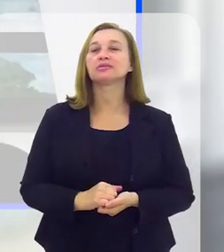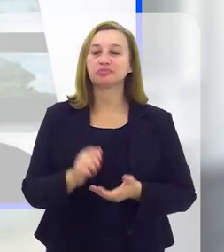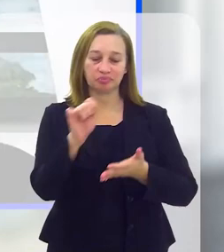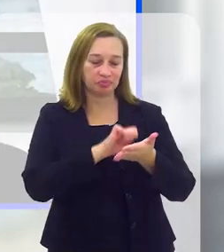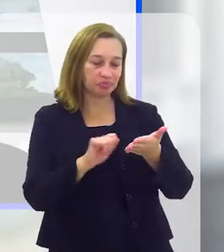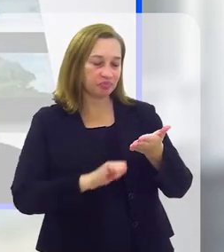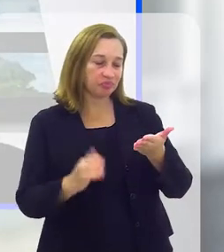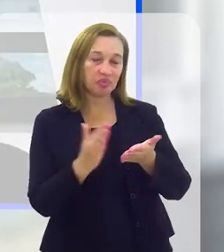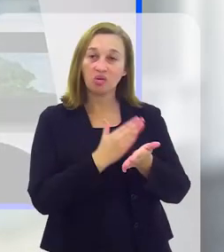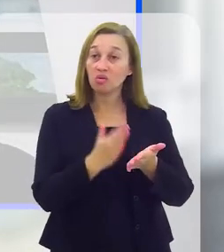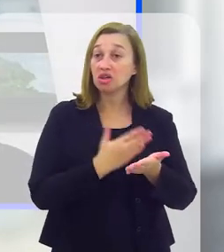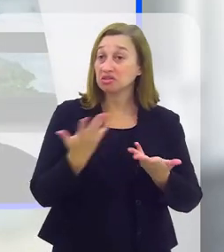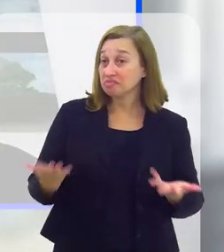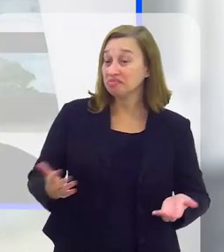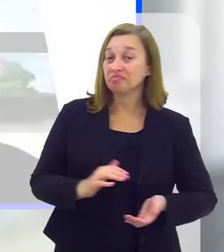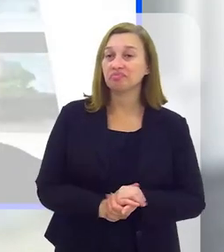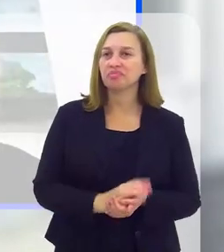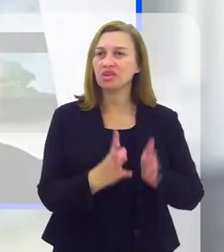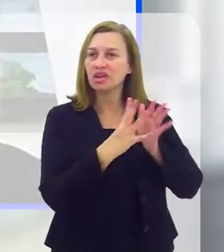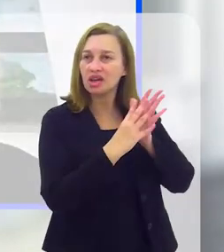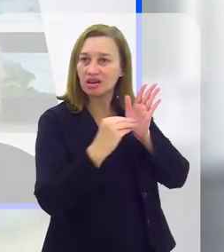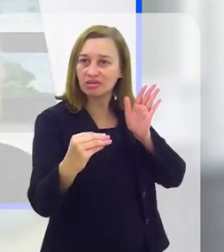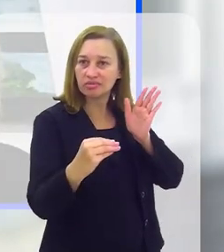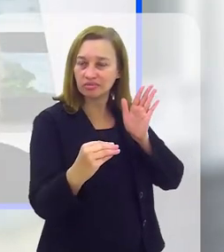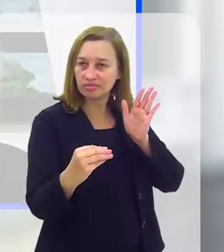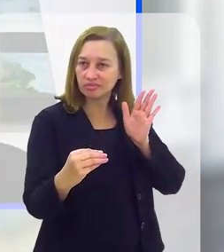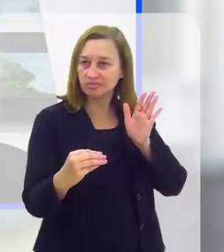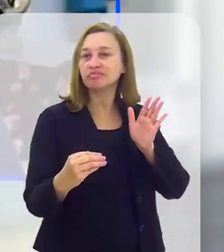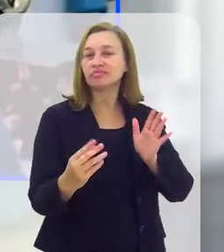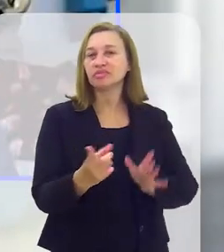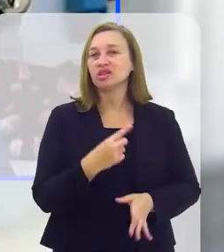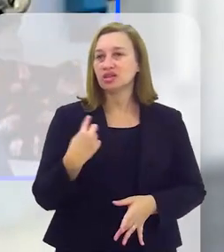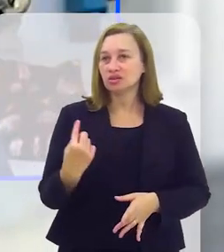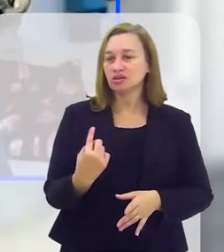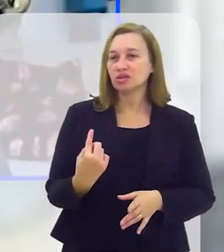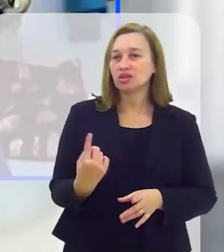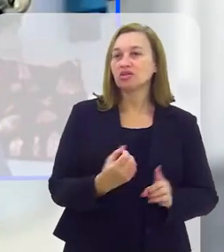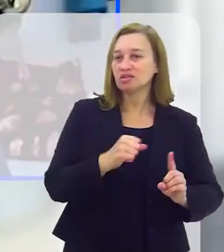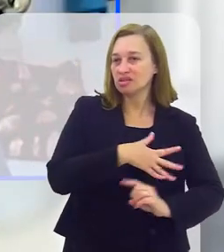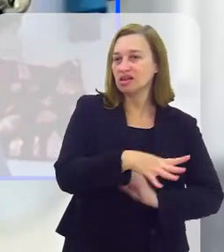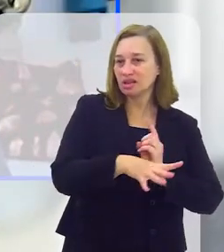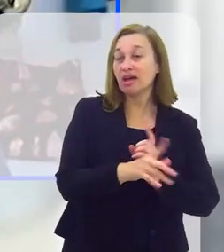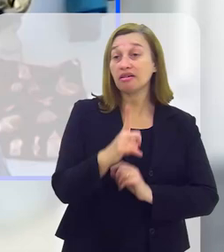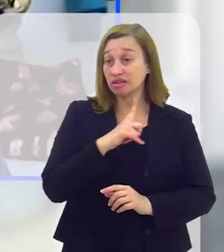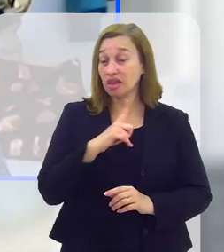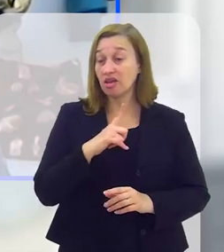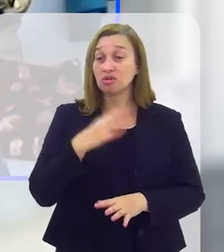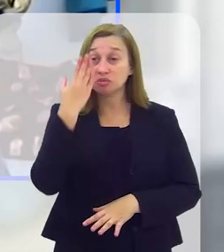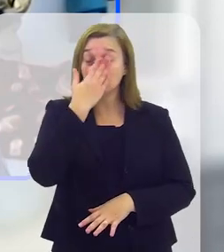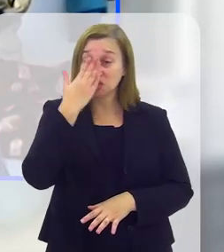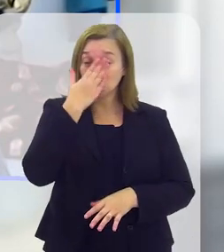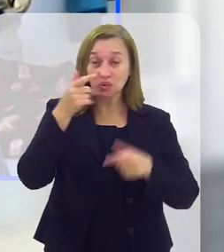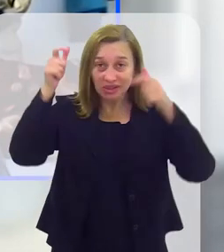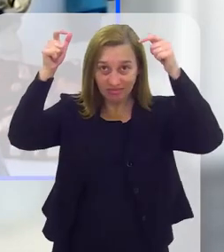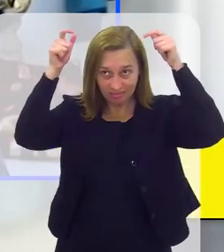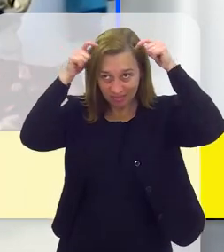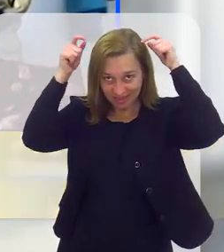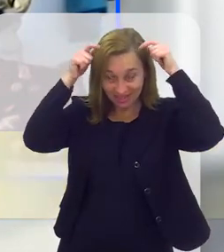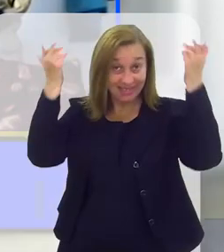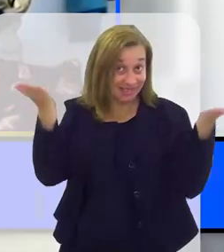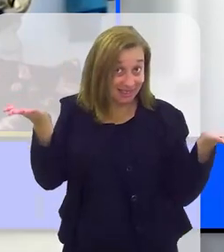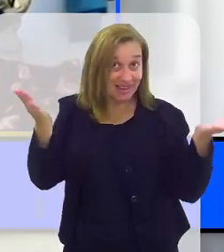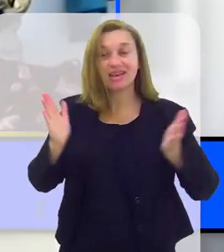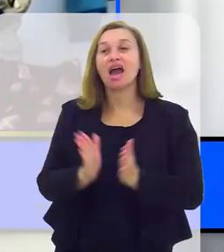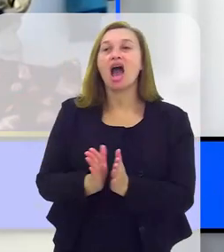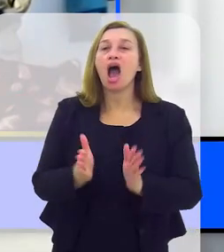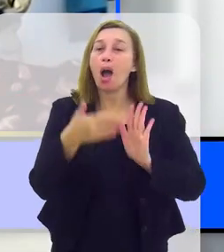queria que o senhor fizesse essa análise do que o senhor escreveu no livro. É o retrato da nossa classe social, nós temos